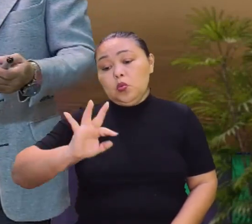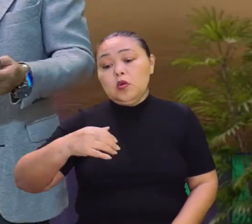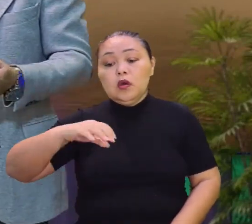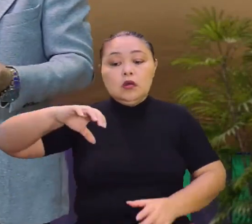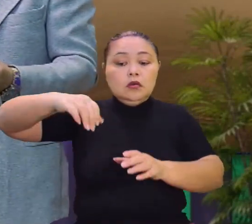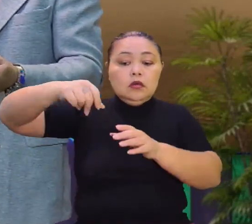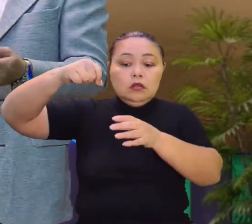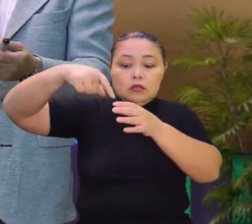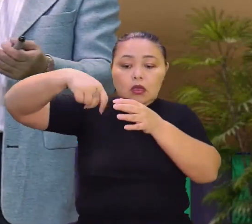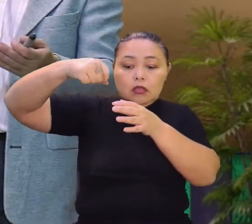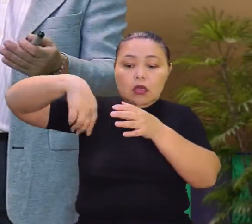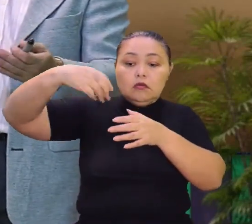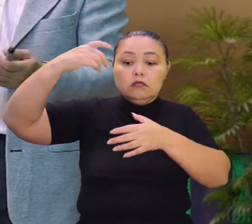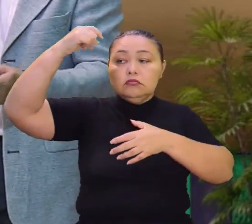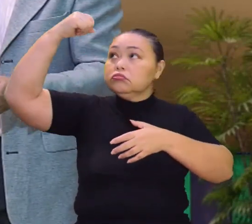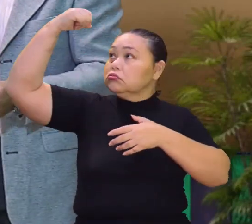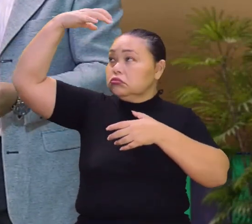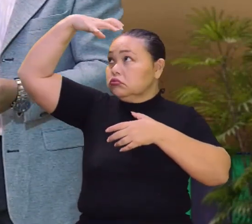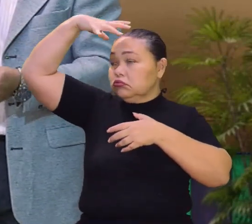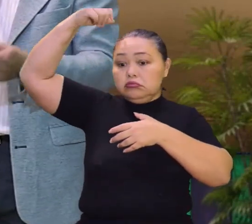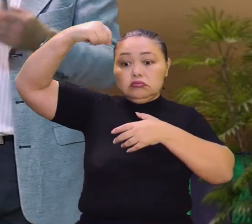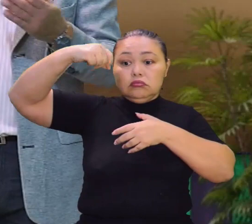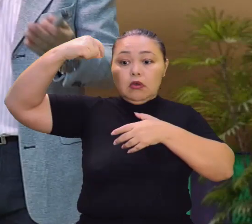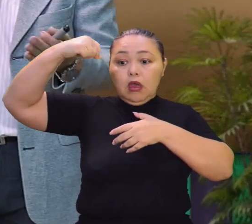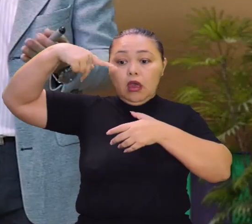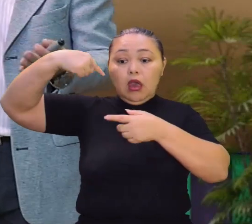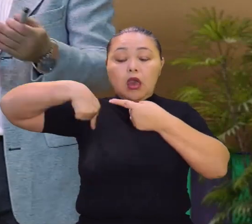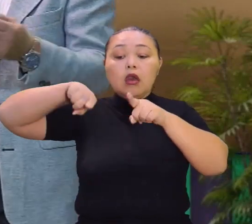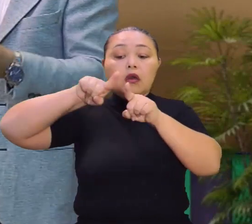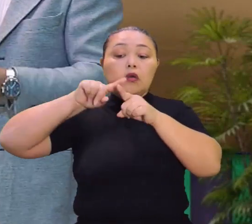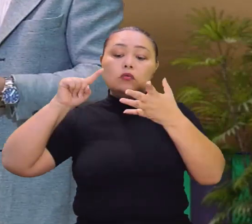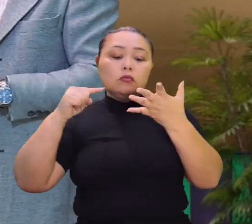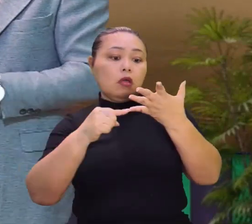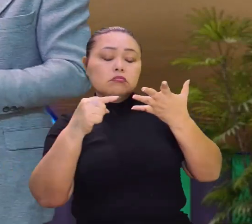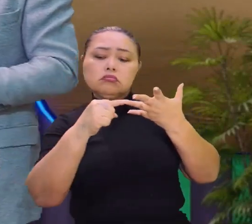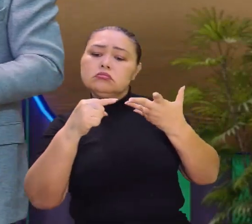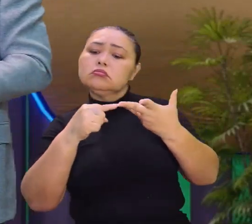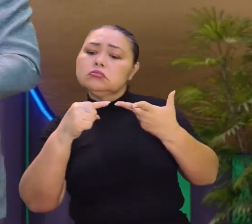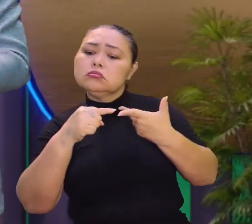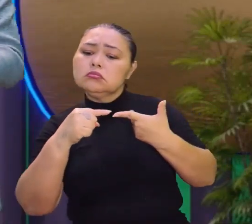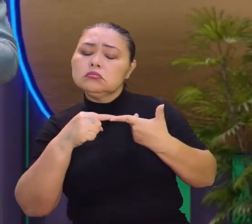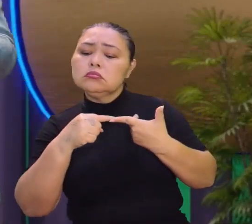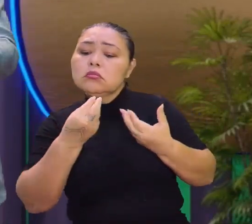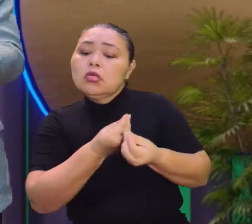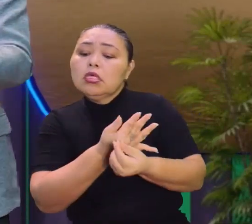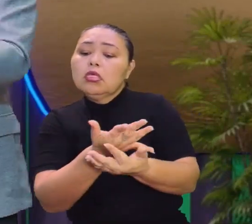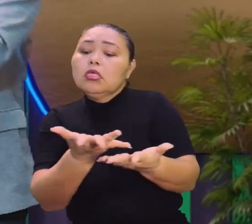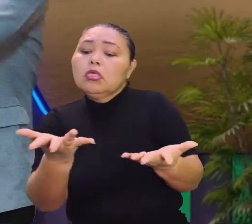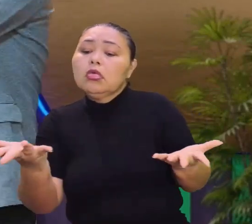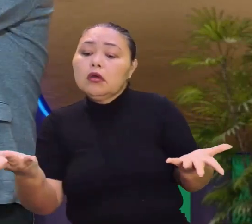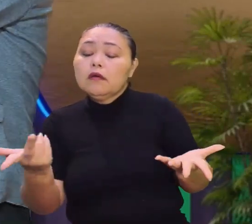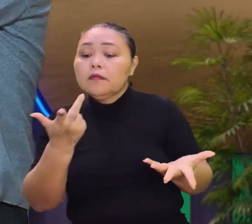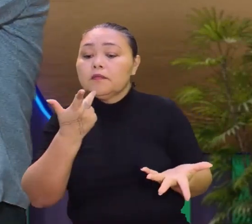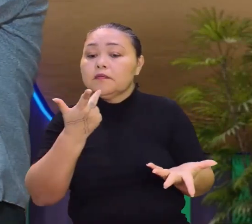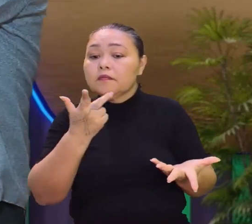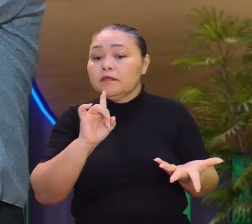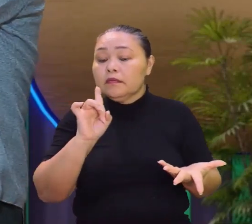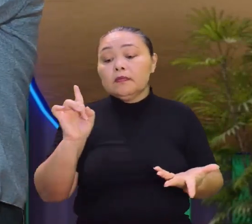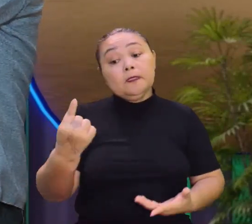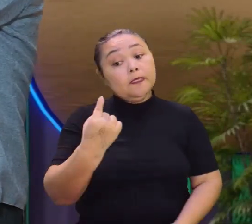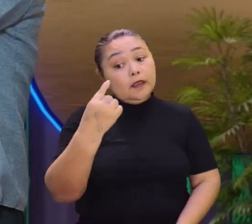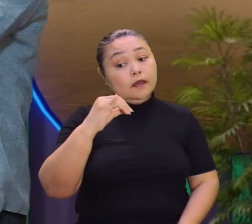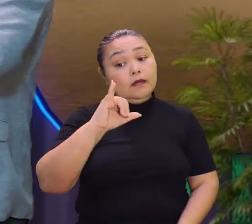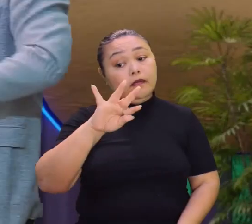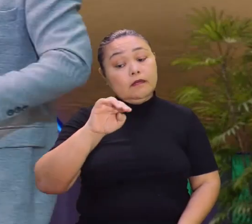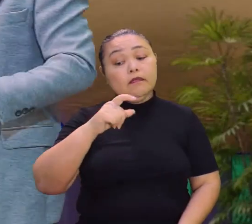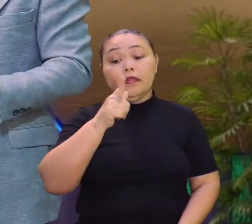torneira gotejando, um chuveiro gotejando. Tudo isso gera desperdício. Estamos falando só de um item, né?